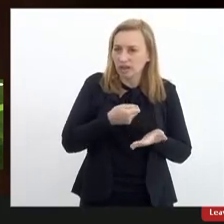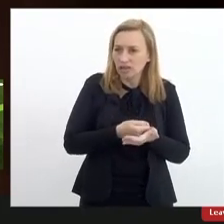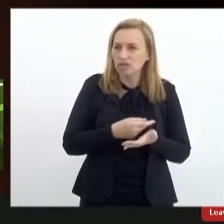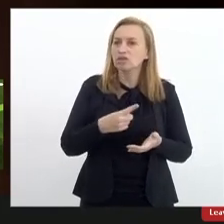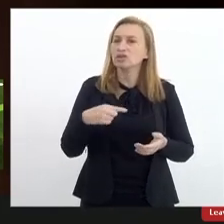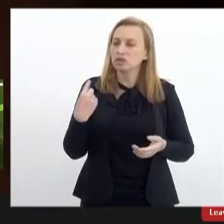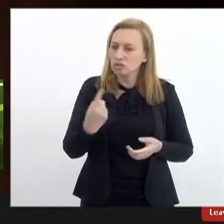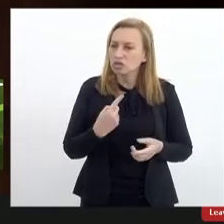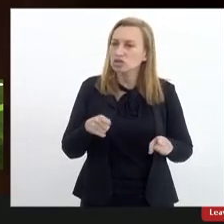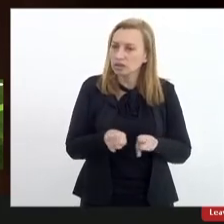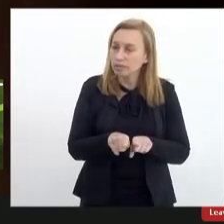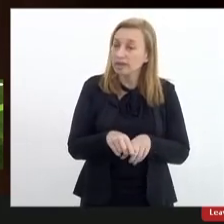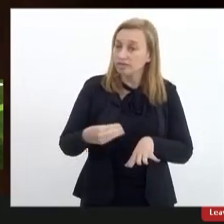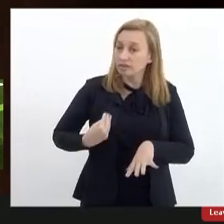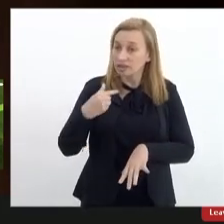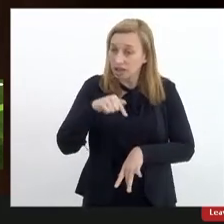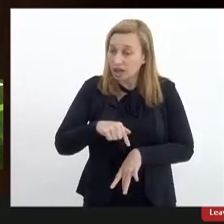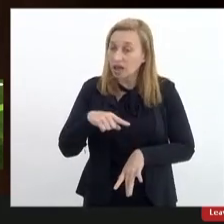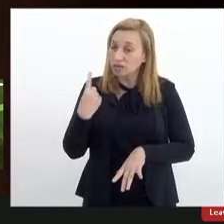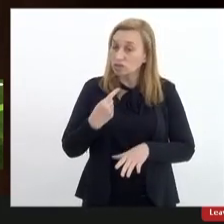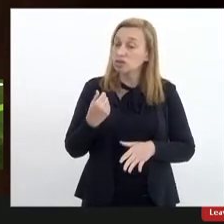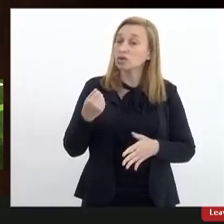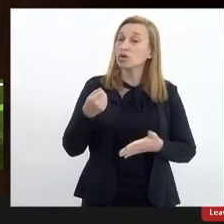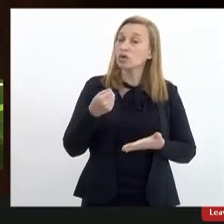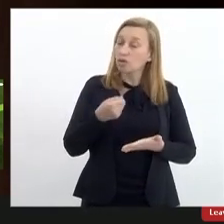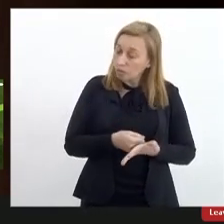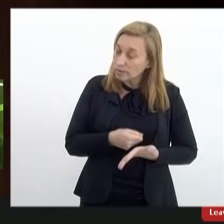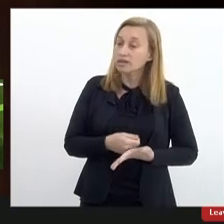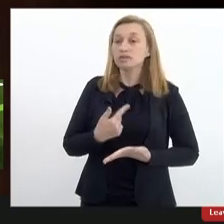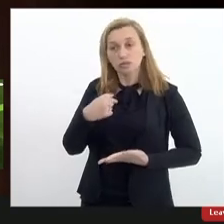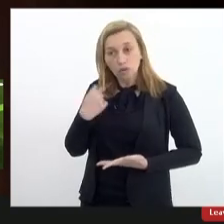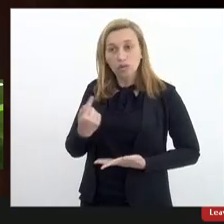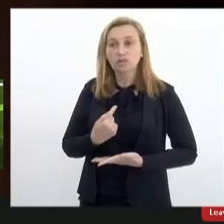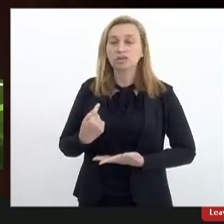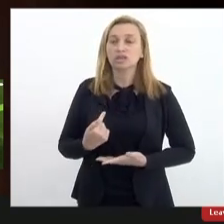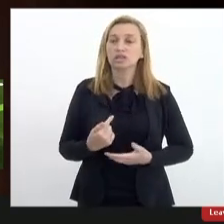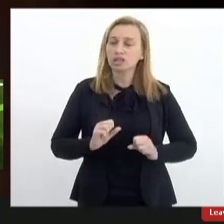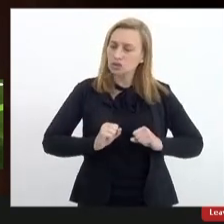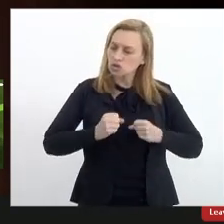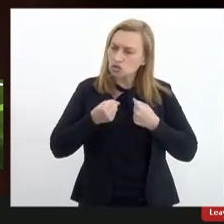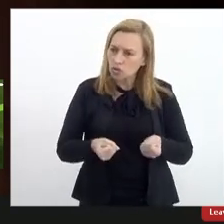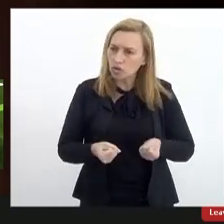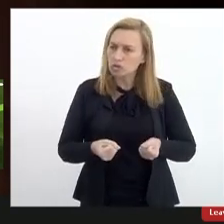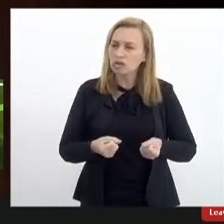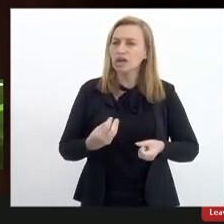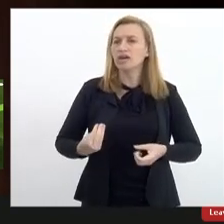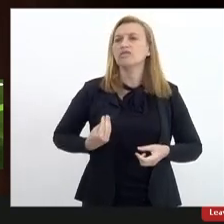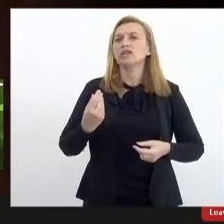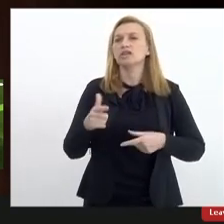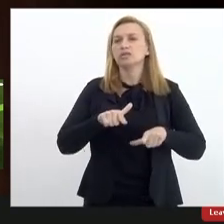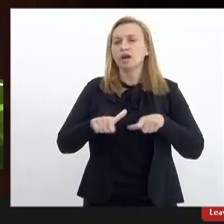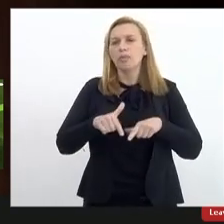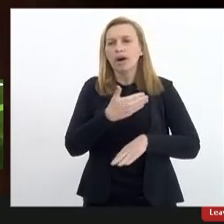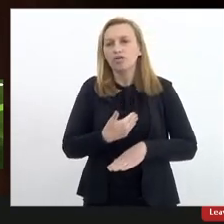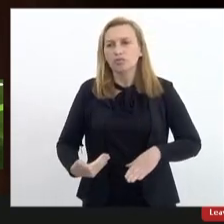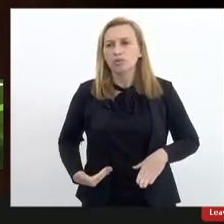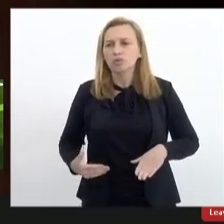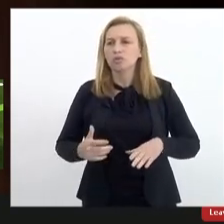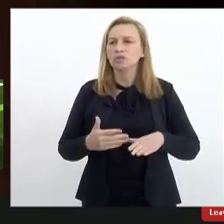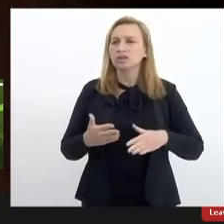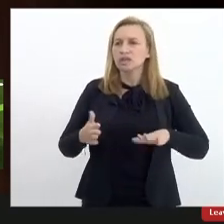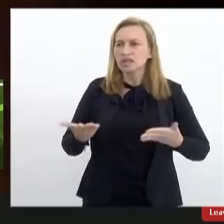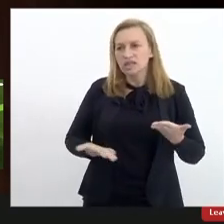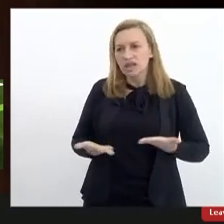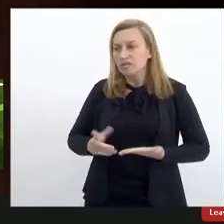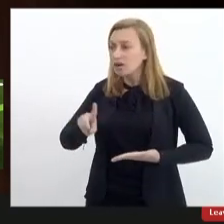estaríamos presentes nossa obrigação quem dedicou e quem dedica a vida ao serviço público serve ao outro